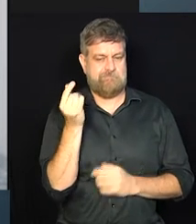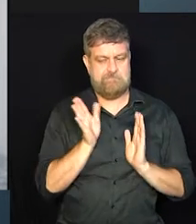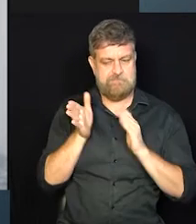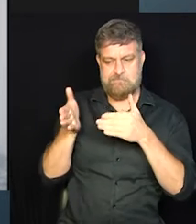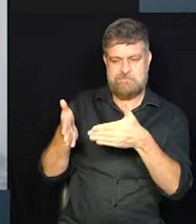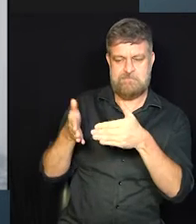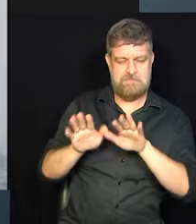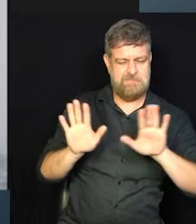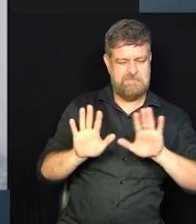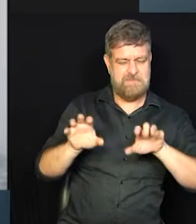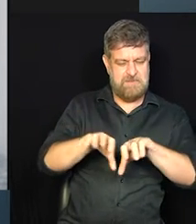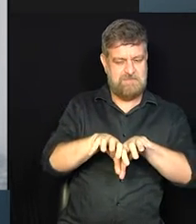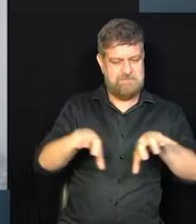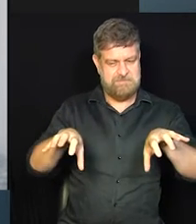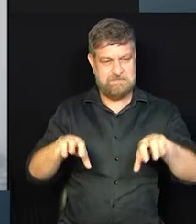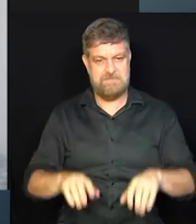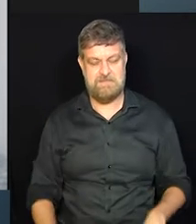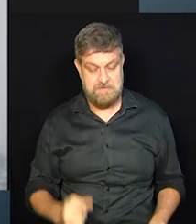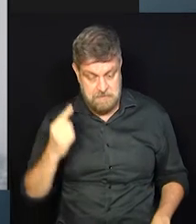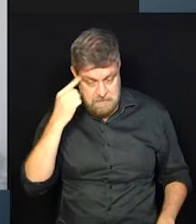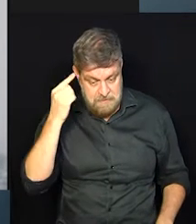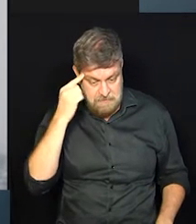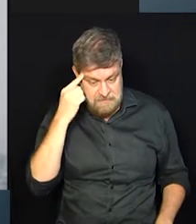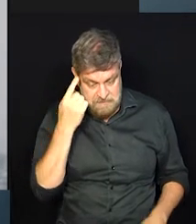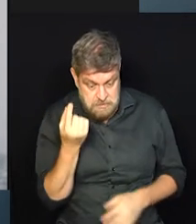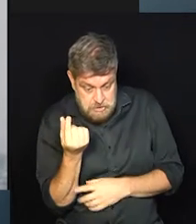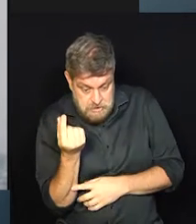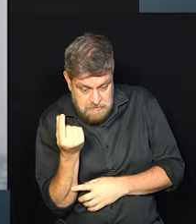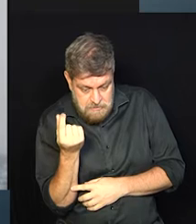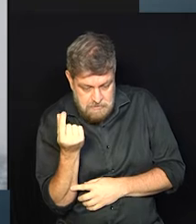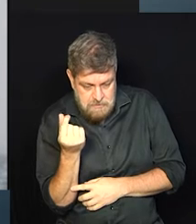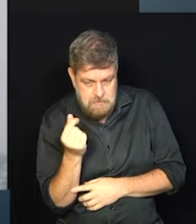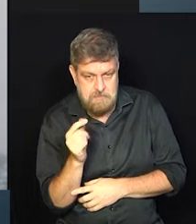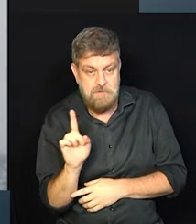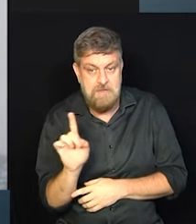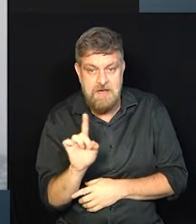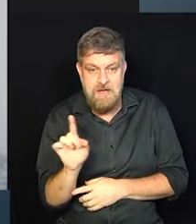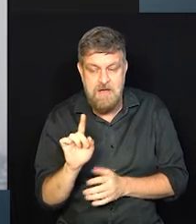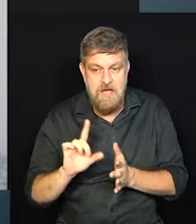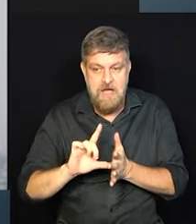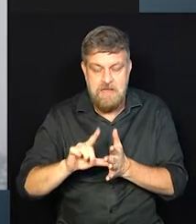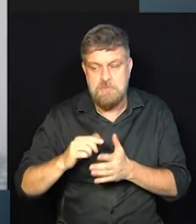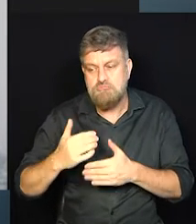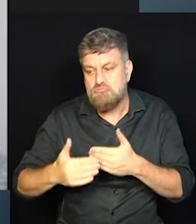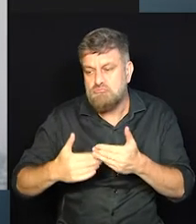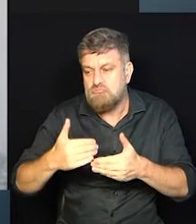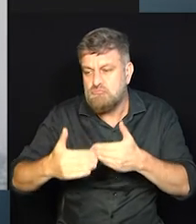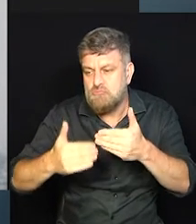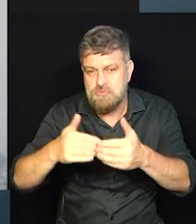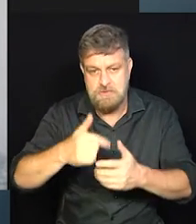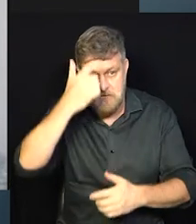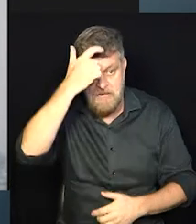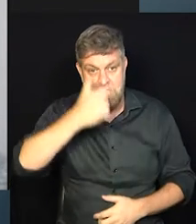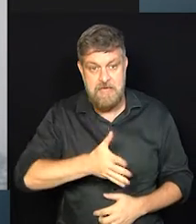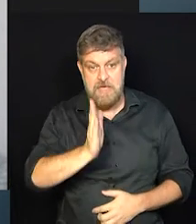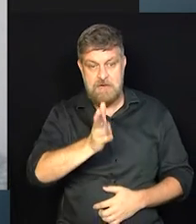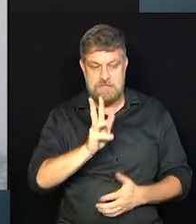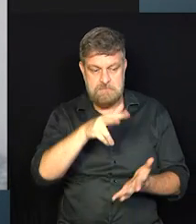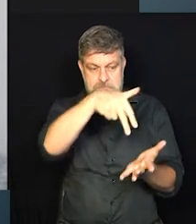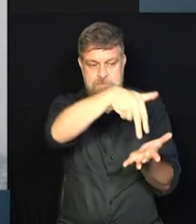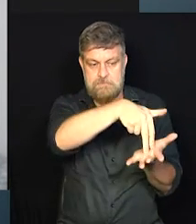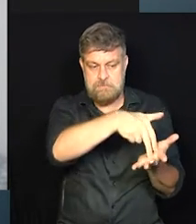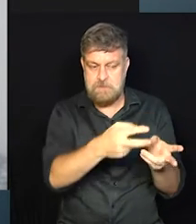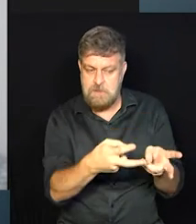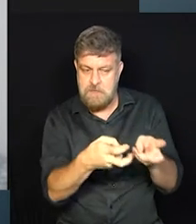monetária, né? Não pensava exatamente no dinheiro. Mas depois que eu já estava nesse mundo, eu